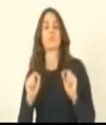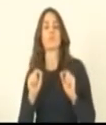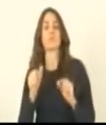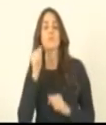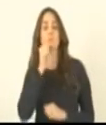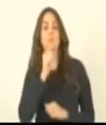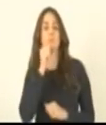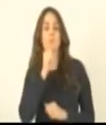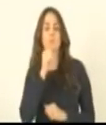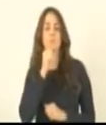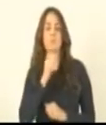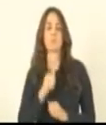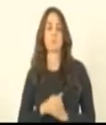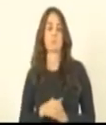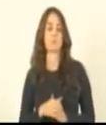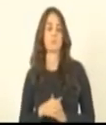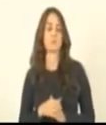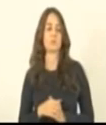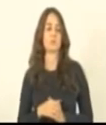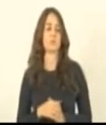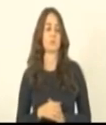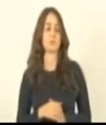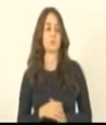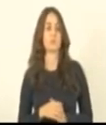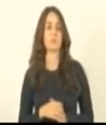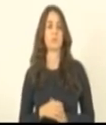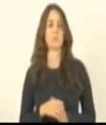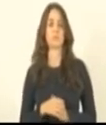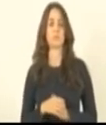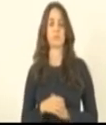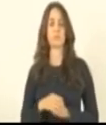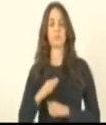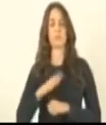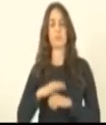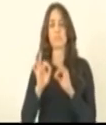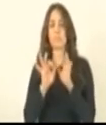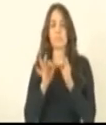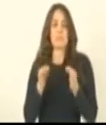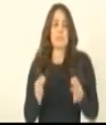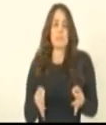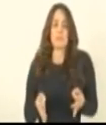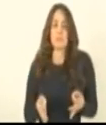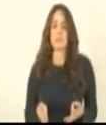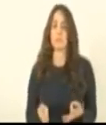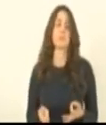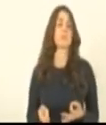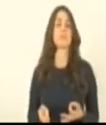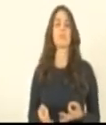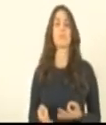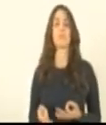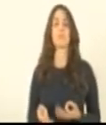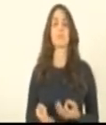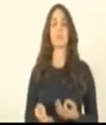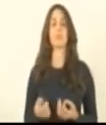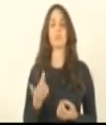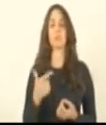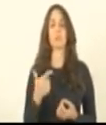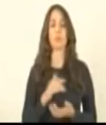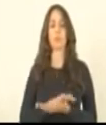mulheres e é uma medida simples, não tem nada de inconstitucional